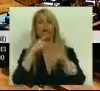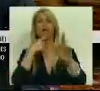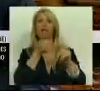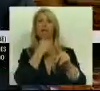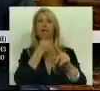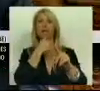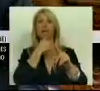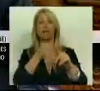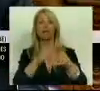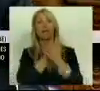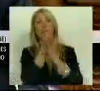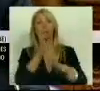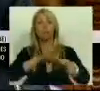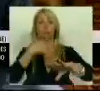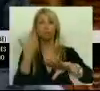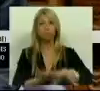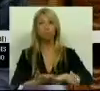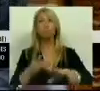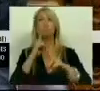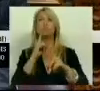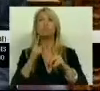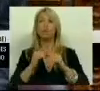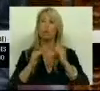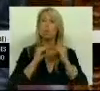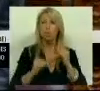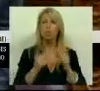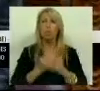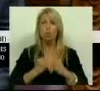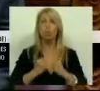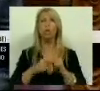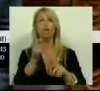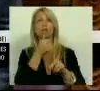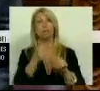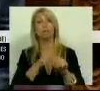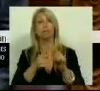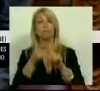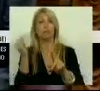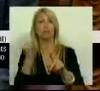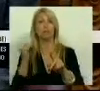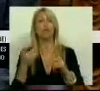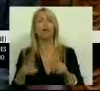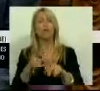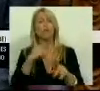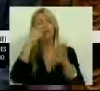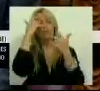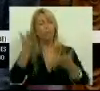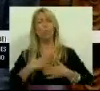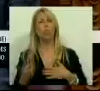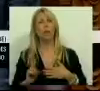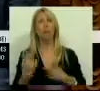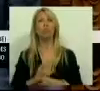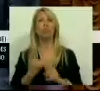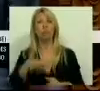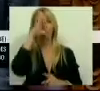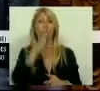da solidez financeira das instituições de crédito. E esta insistência do Governo não surpreende. Não surpreende porque o Governo pouco mais tem feito do que